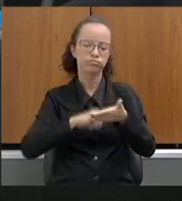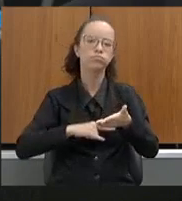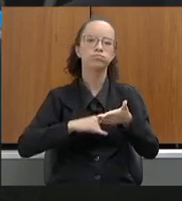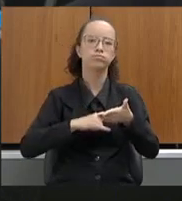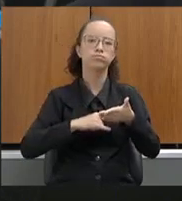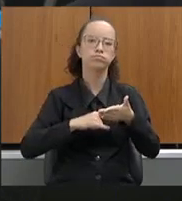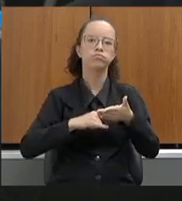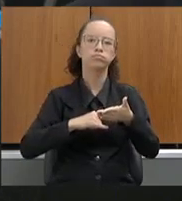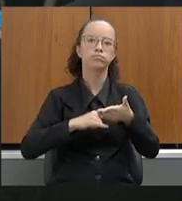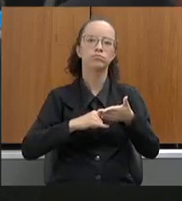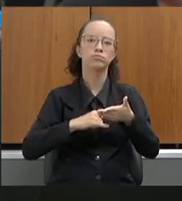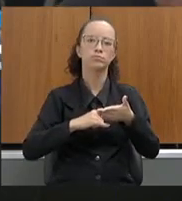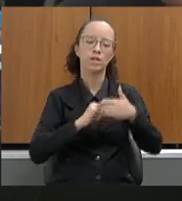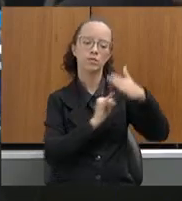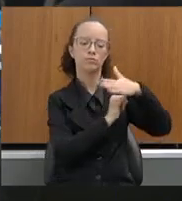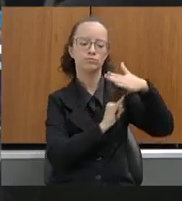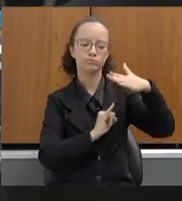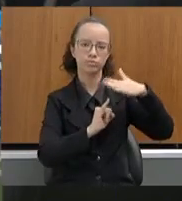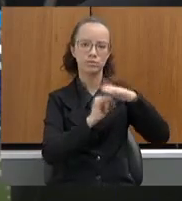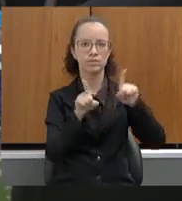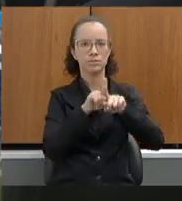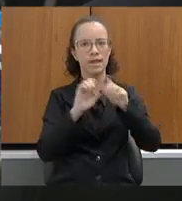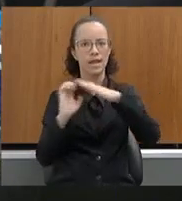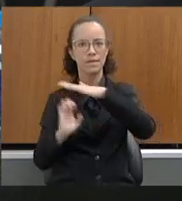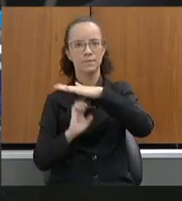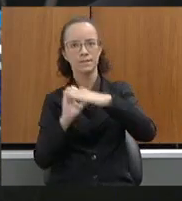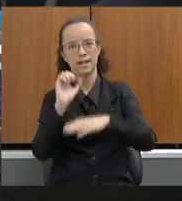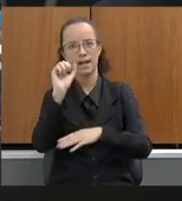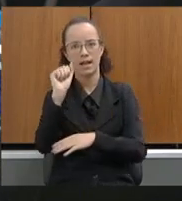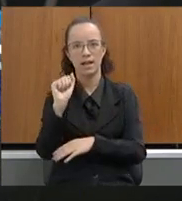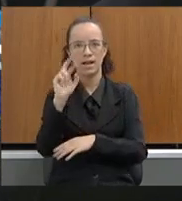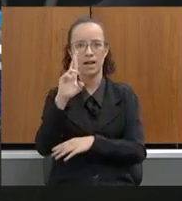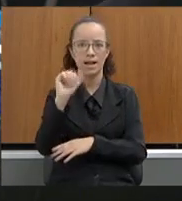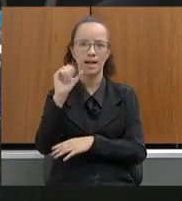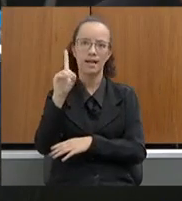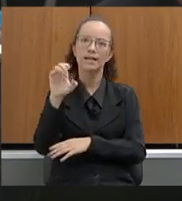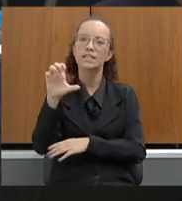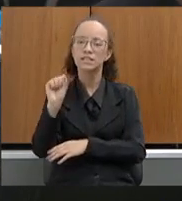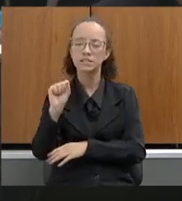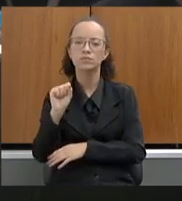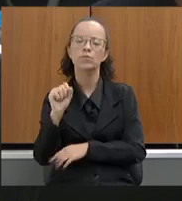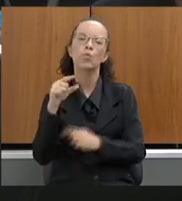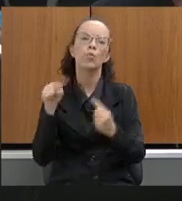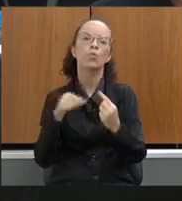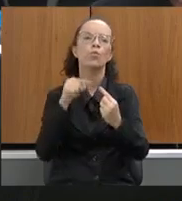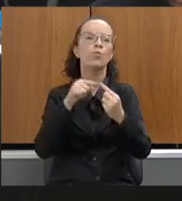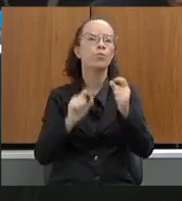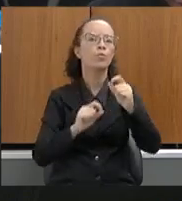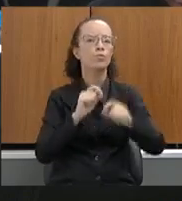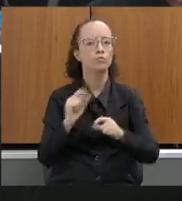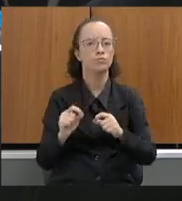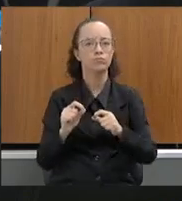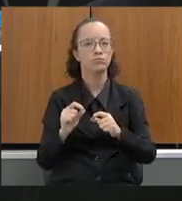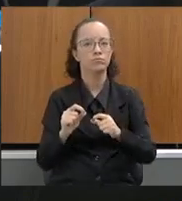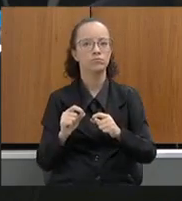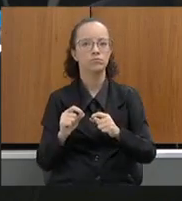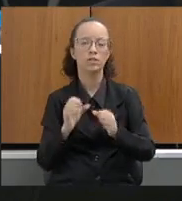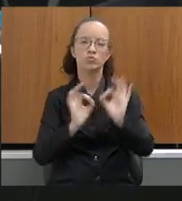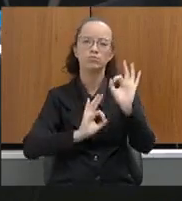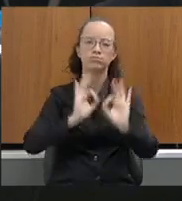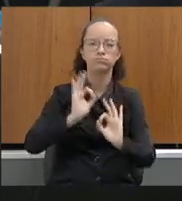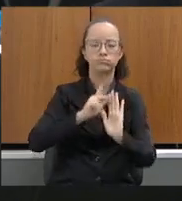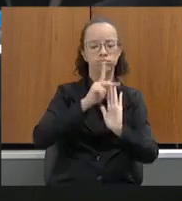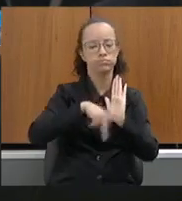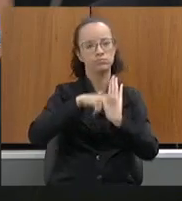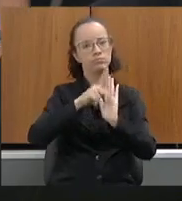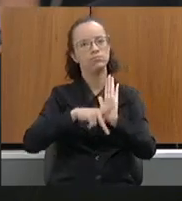os referidos órgãos e a empresa Arcades, cujo objeto consiste na elaboração de planos de manejo de